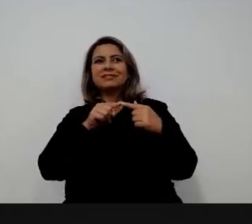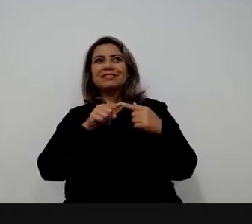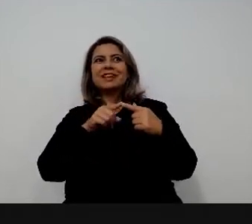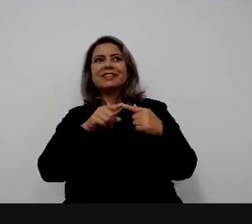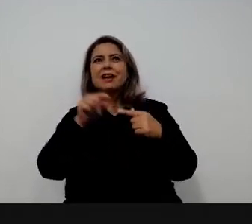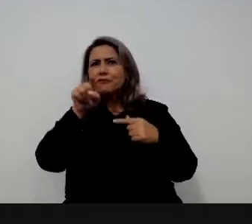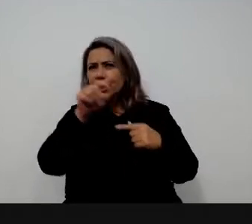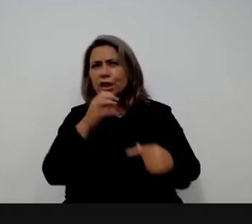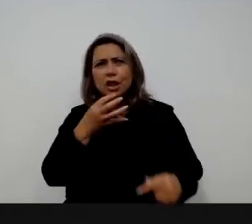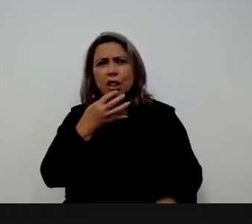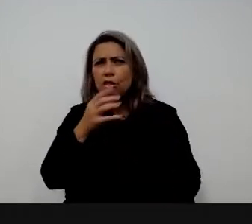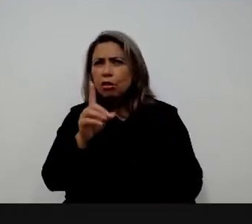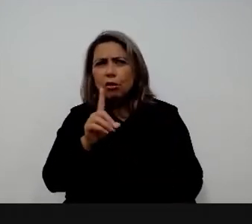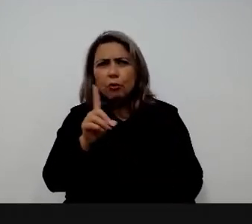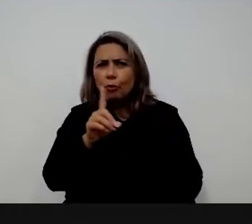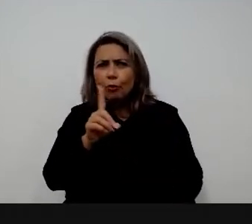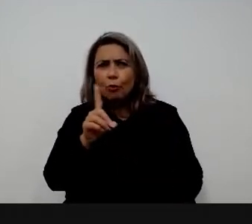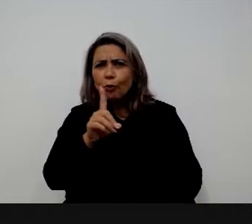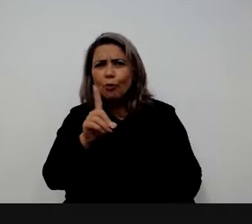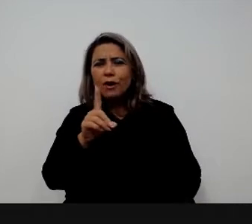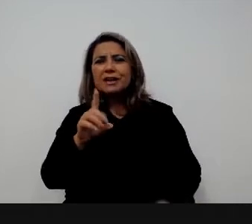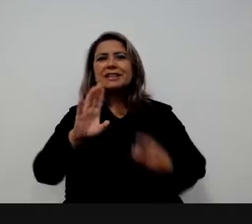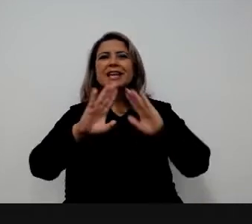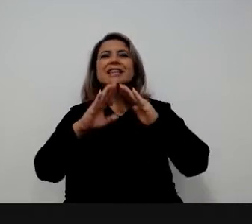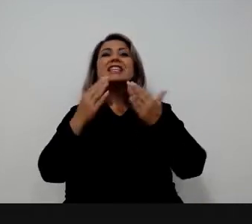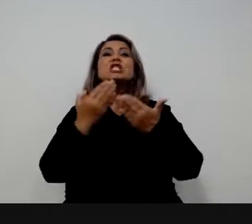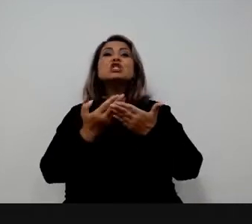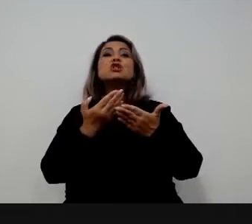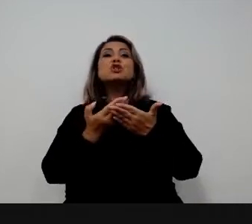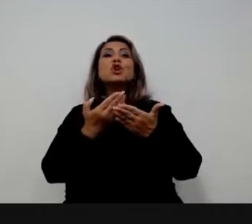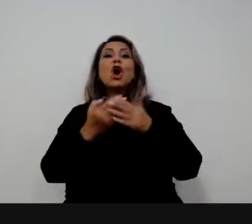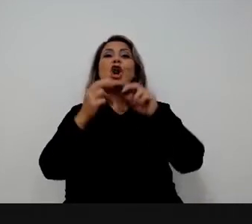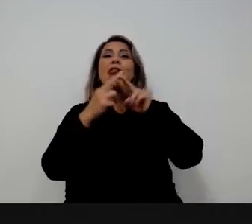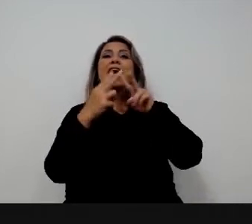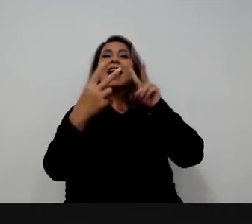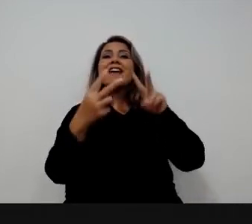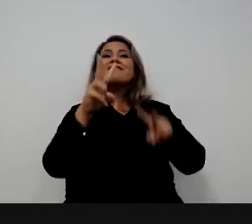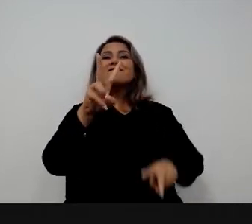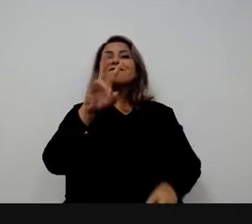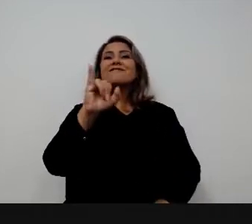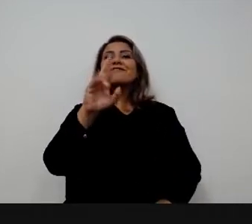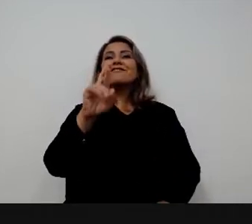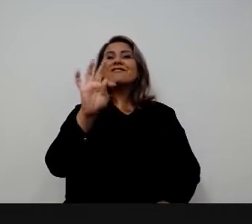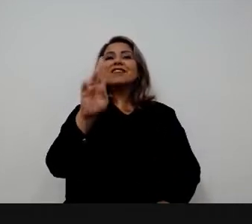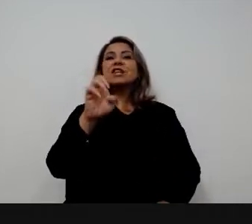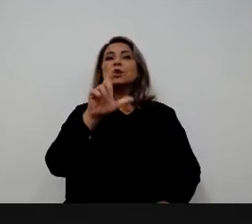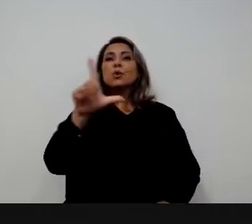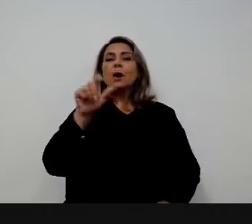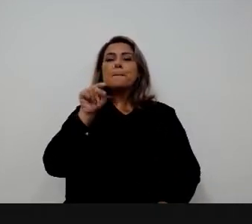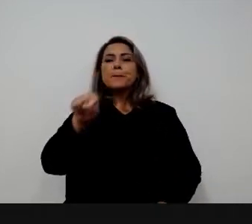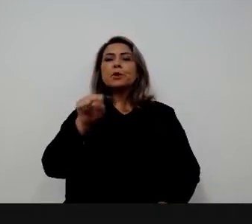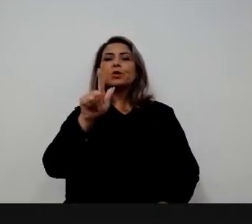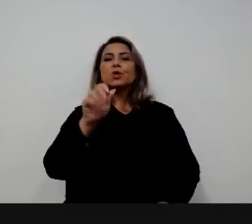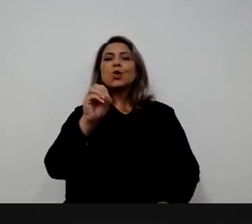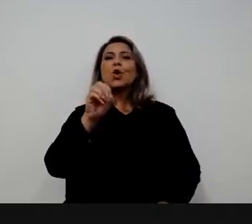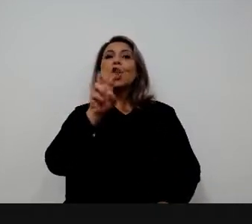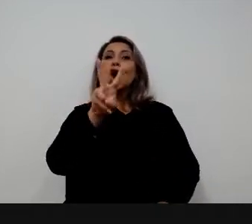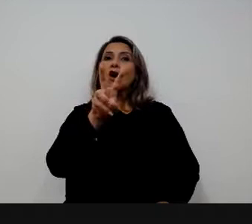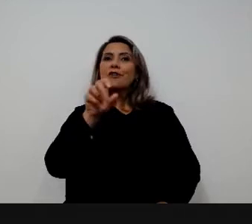Se vocês não conhecem nossa plataforma escolavirtual.gov.br, convido a conhecer, convido a